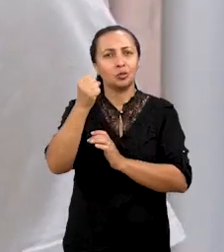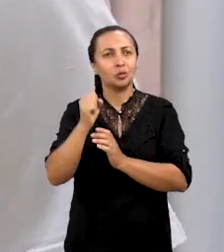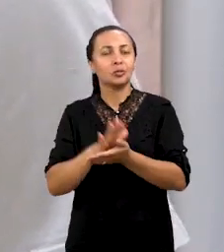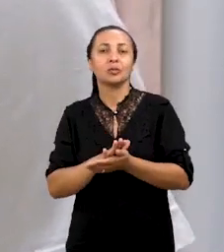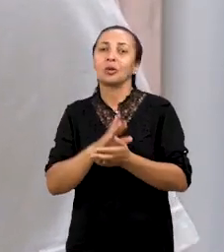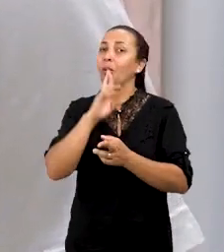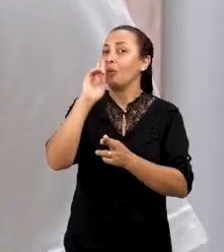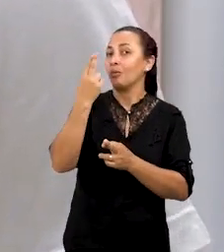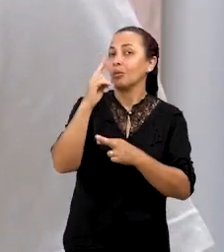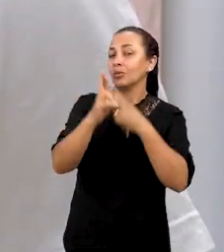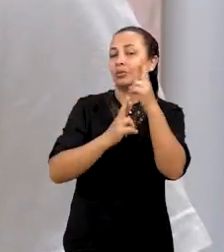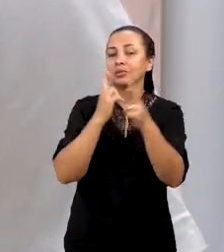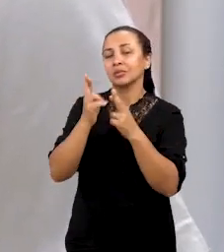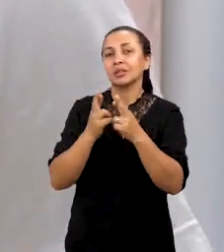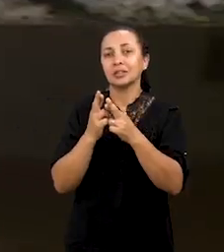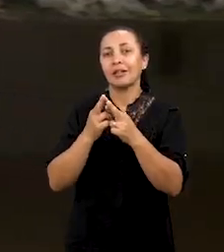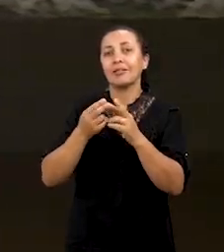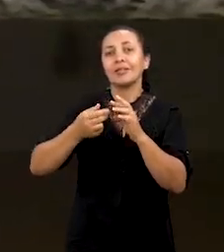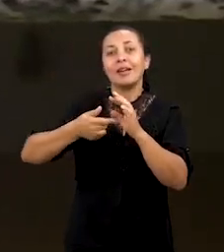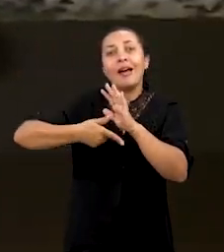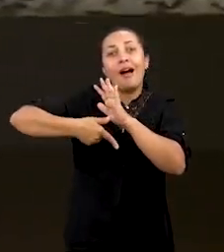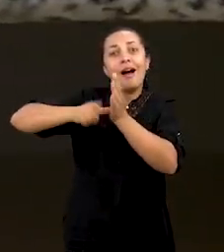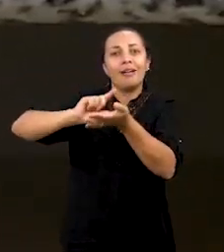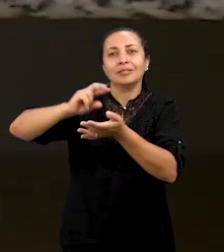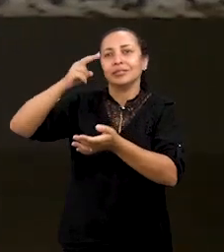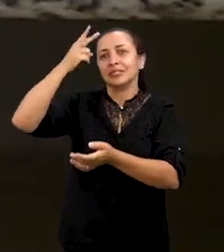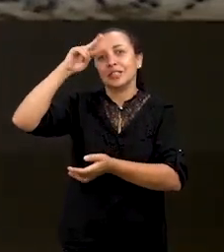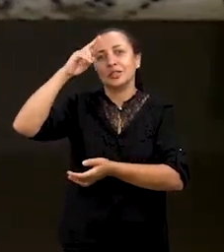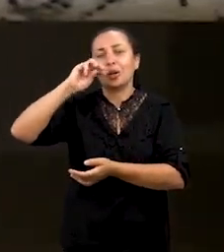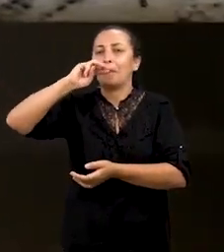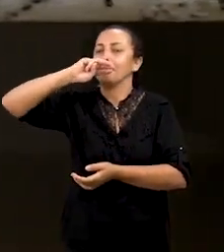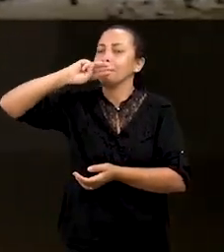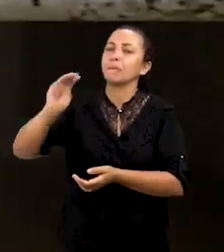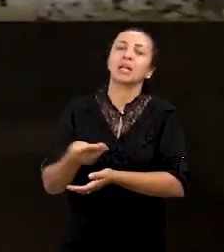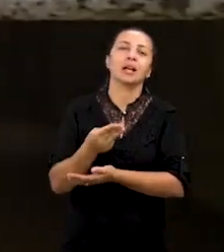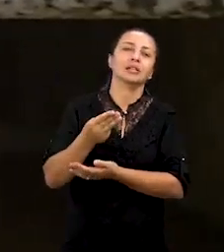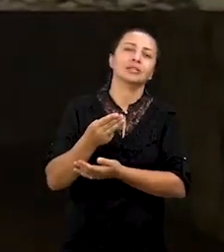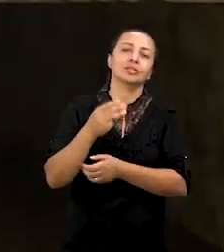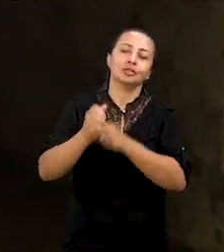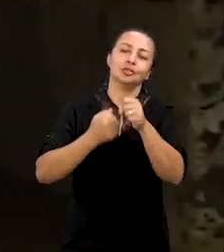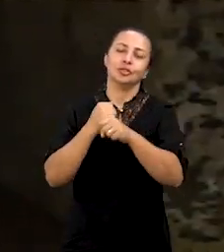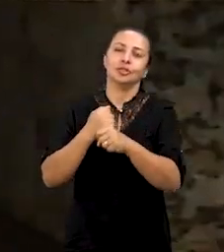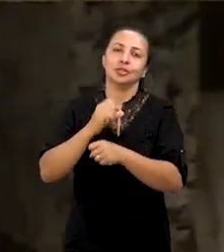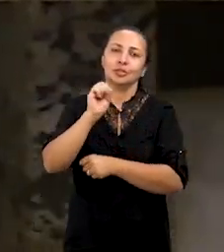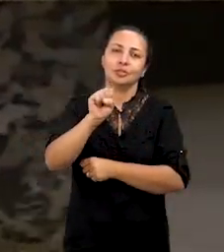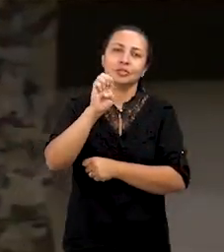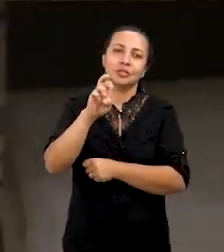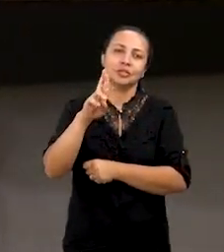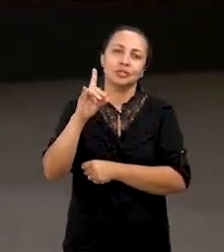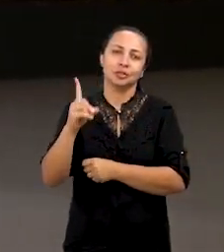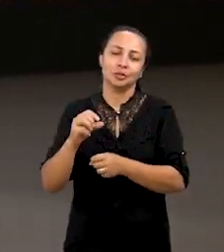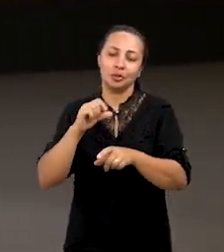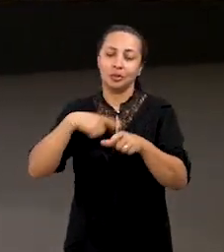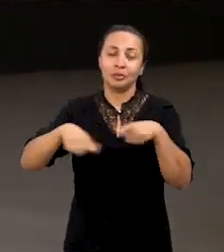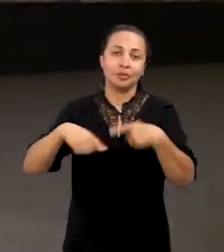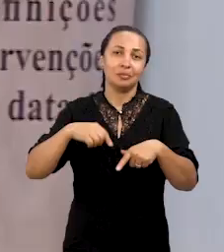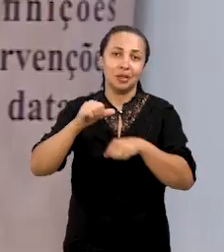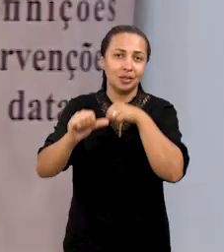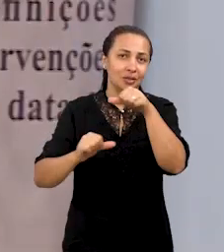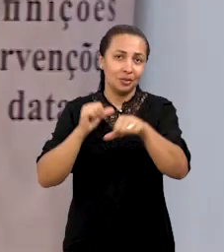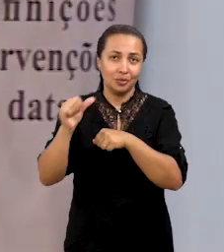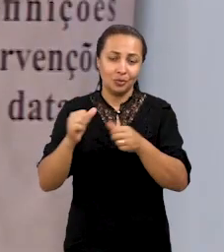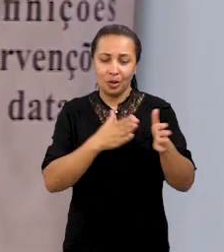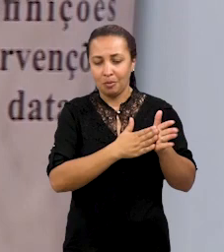relacionadas às ocupações pré-históricas, que são ocupações que têm milhares de anos aqui no Ceridó Potiguar. Bom, os trabalhos são desenvolvidos a partir,